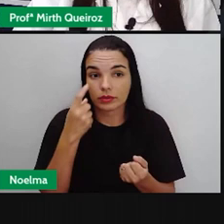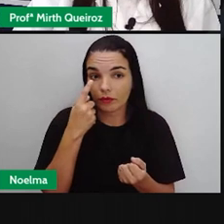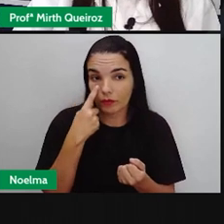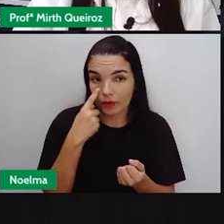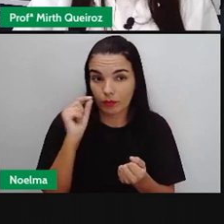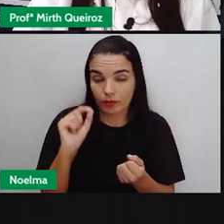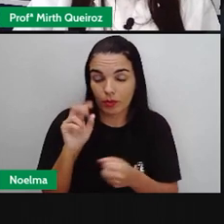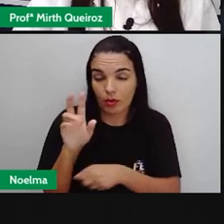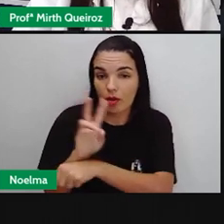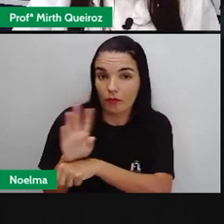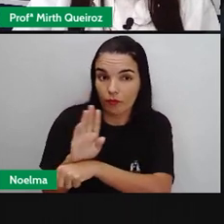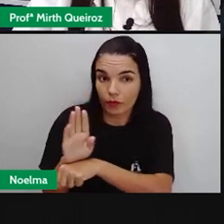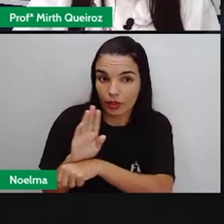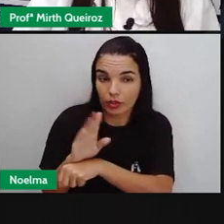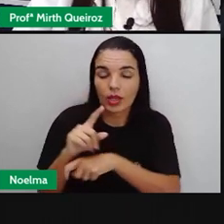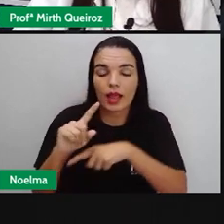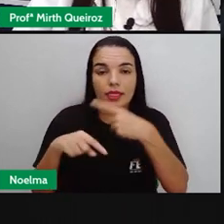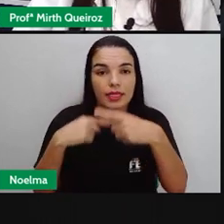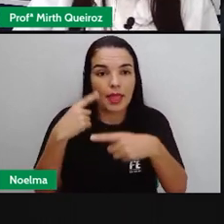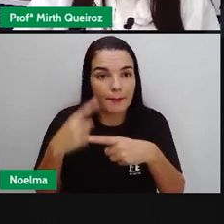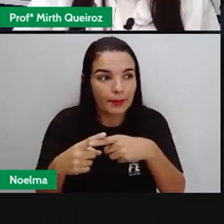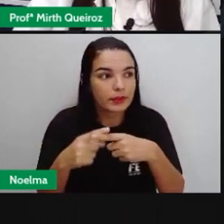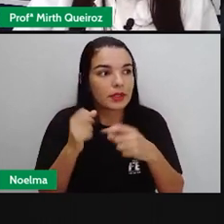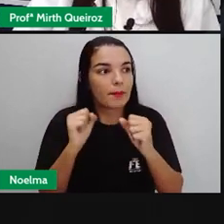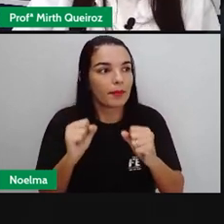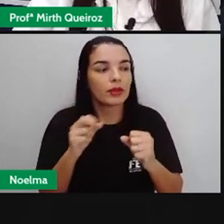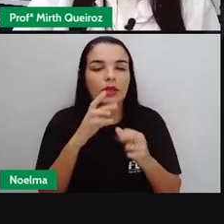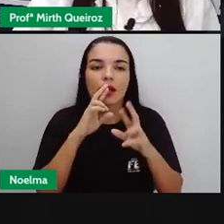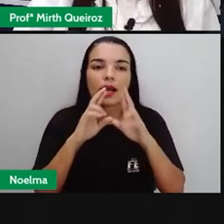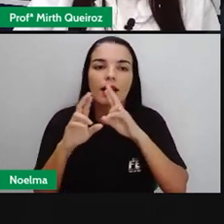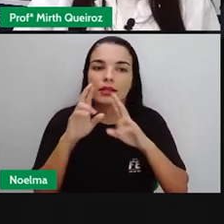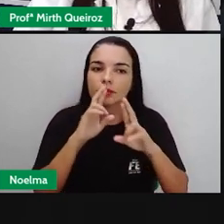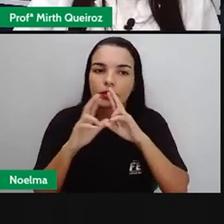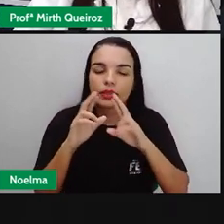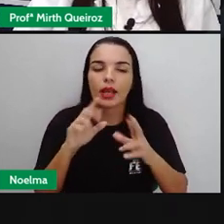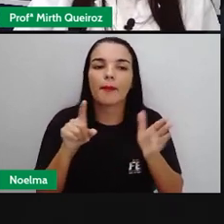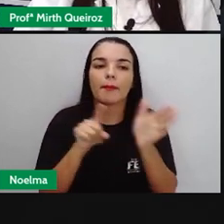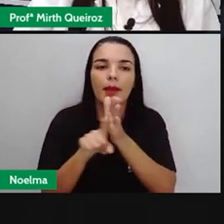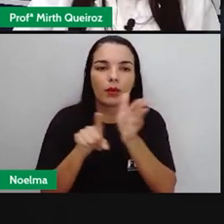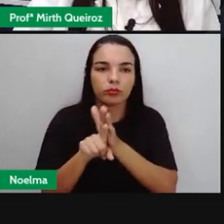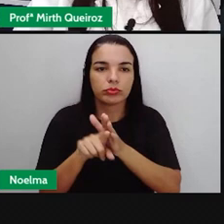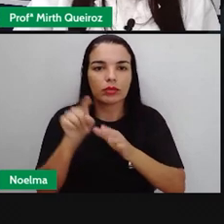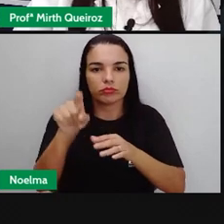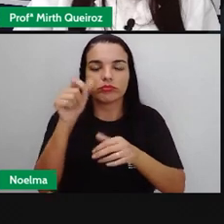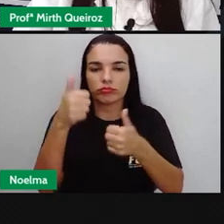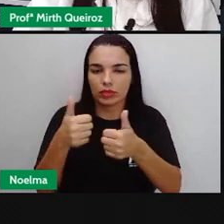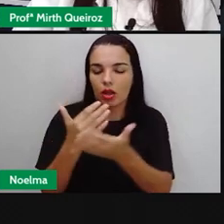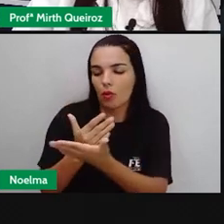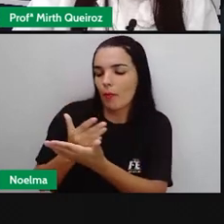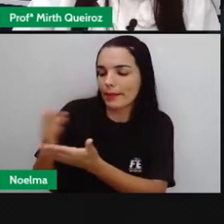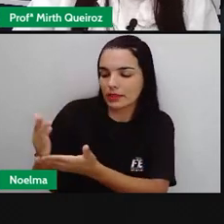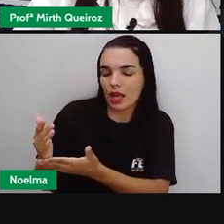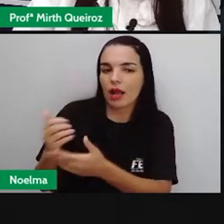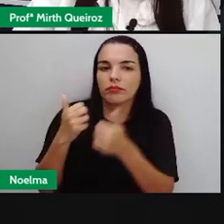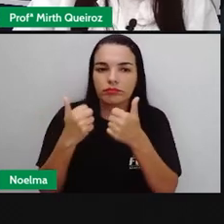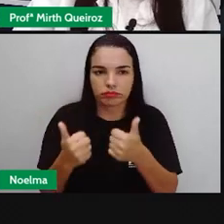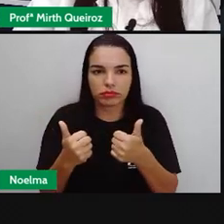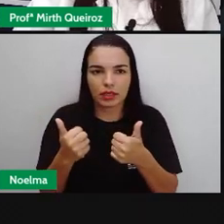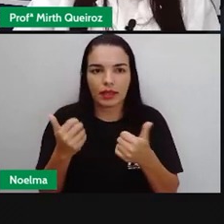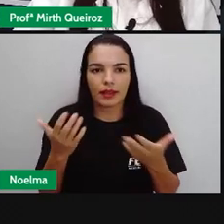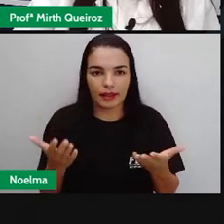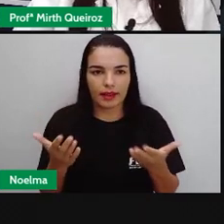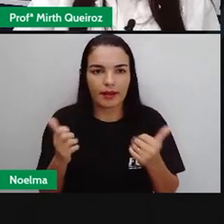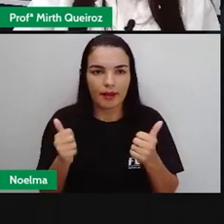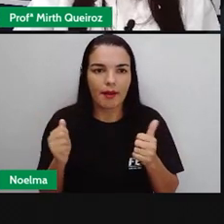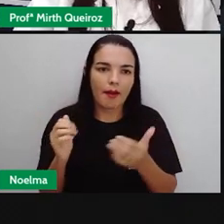vamos assistir a um vídeo e vocês vão tentar responder as perguntas a partir desse vídeo do que a gente já viu até